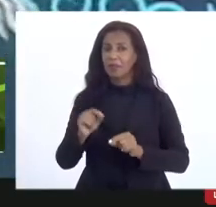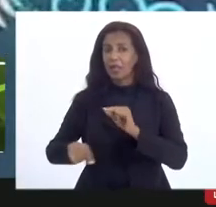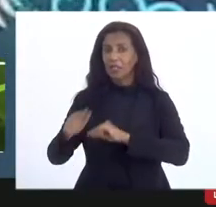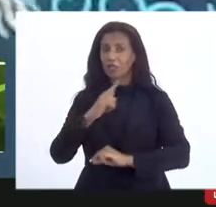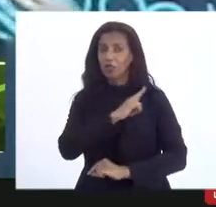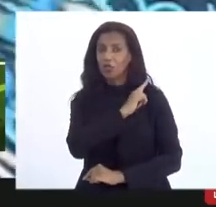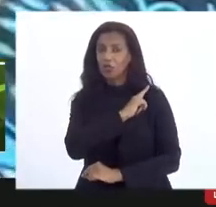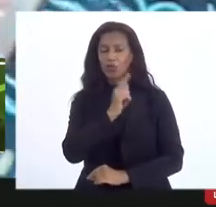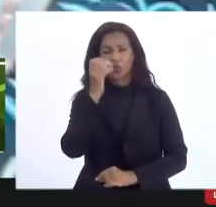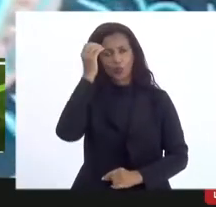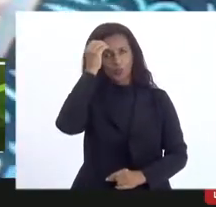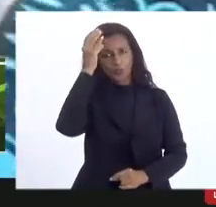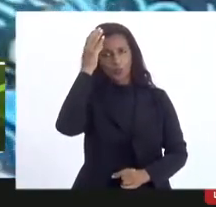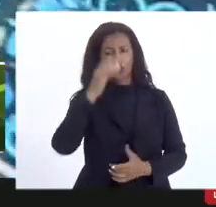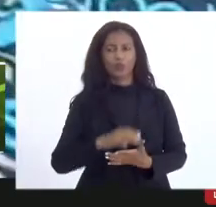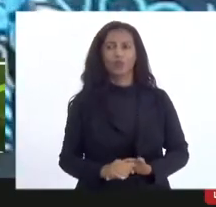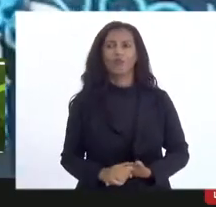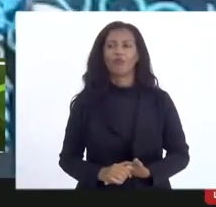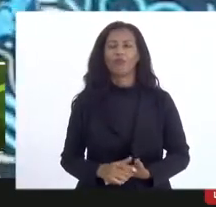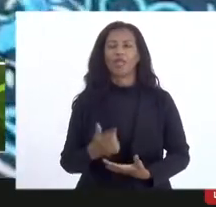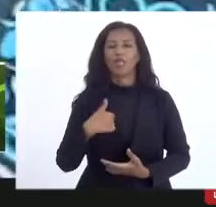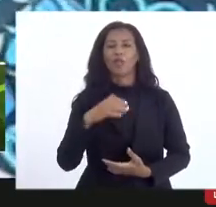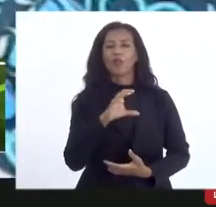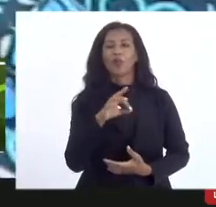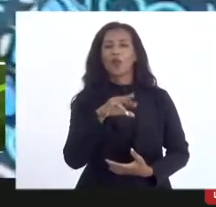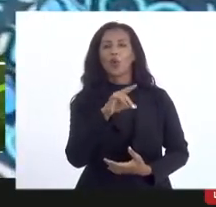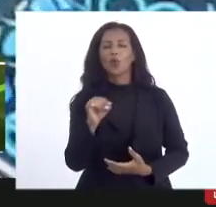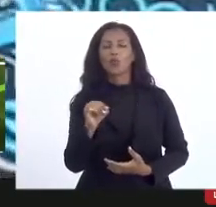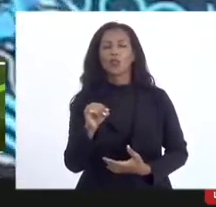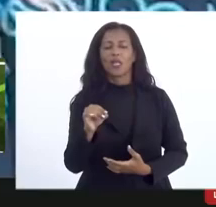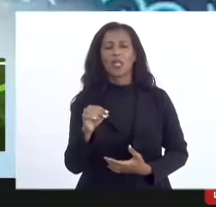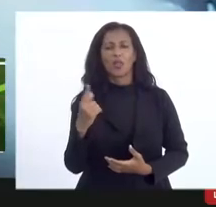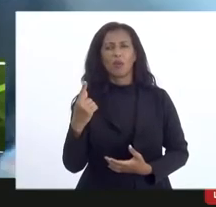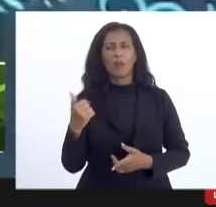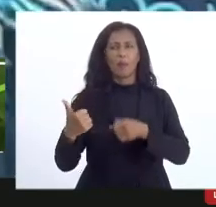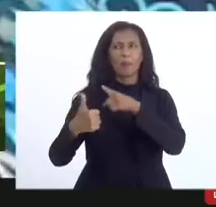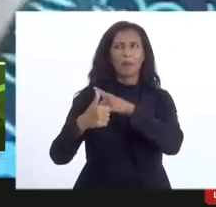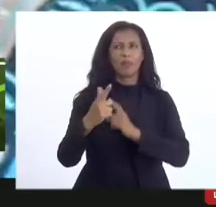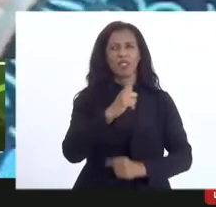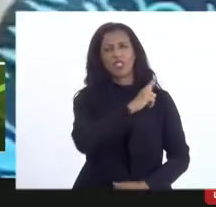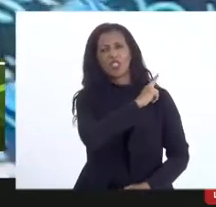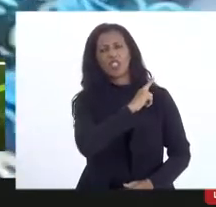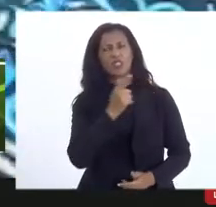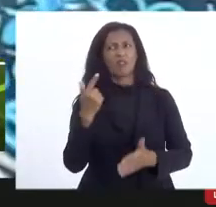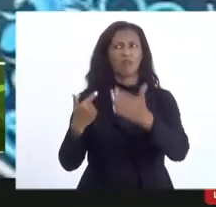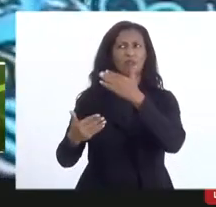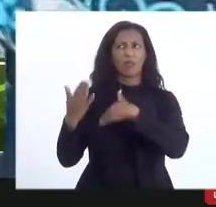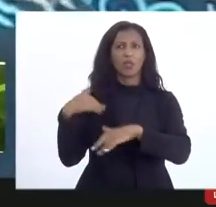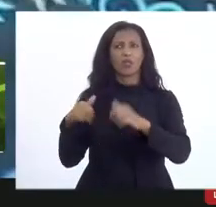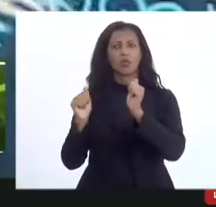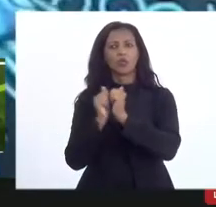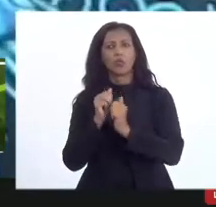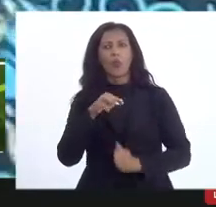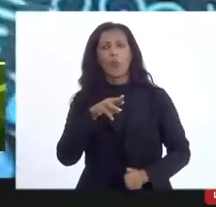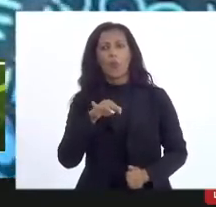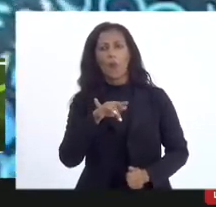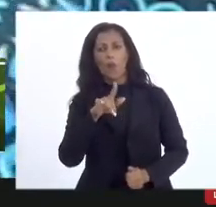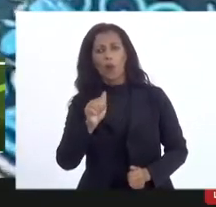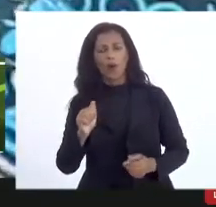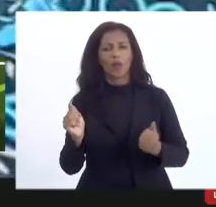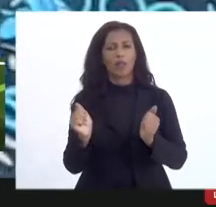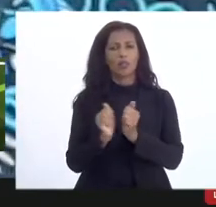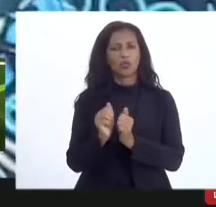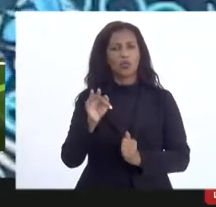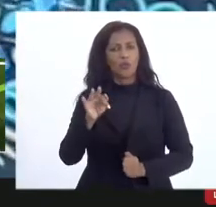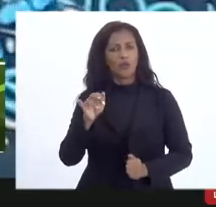gestores culturais eu fui Conselho Estadual de Política e Cultural na primeira gestão eleita diretamente junto com a Morgana com a Fernanda Borriello